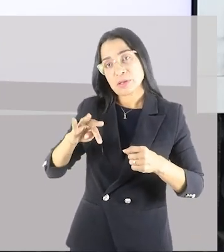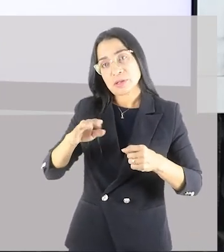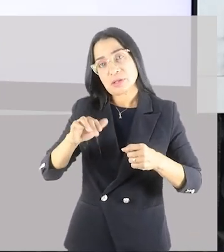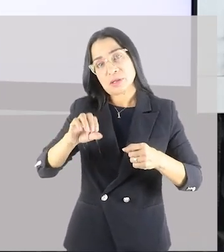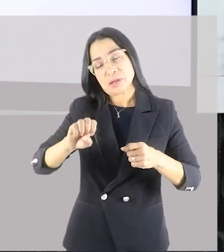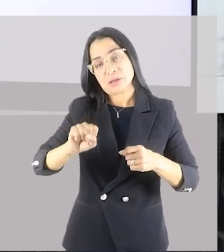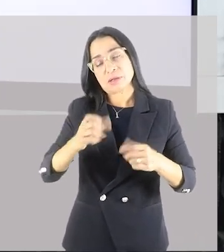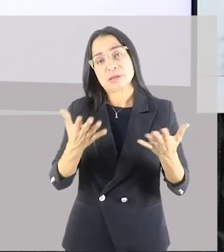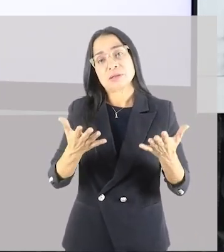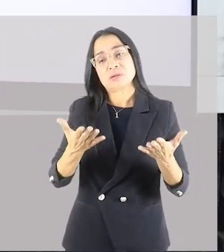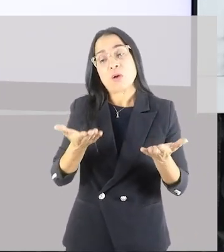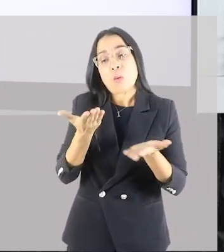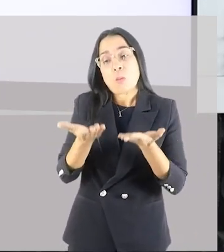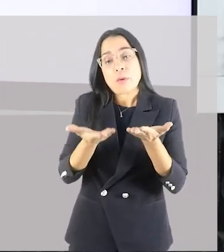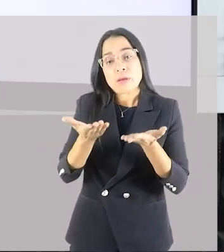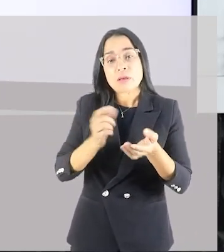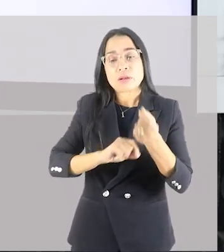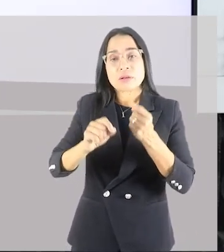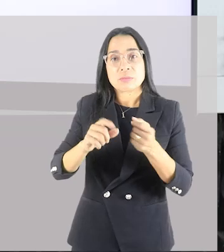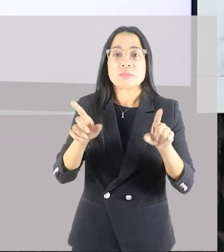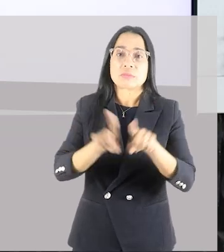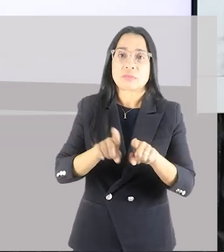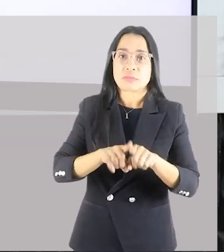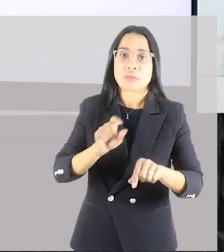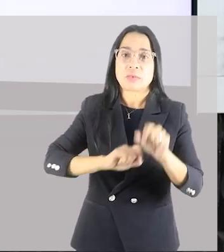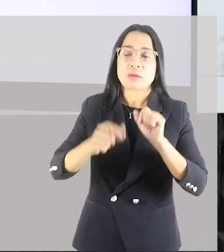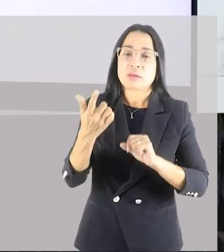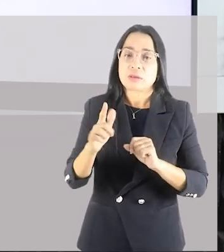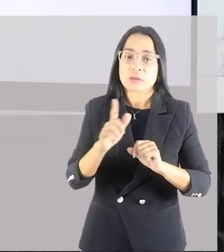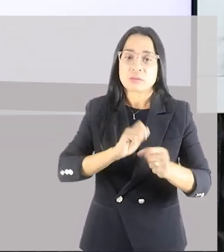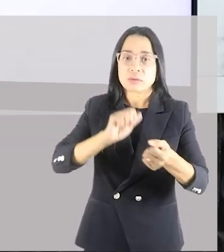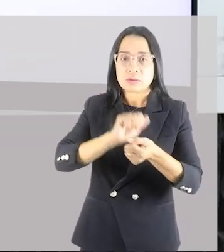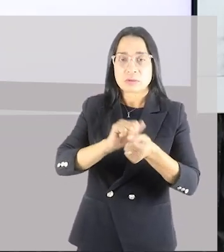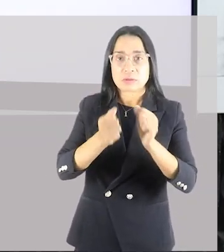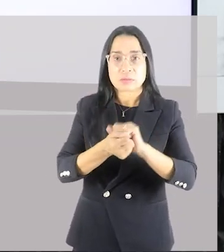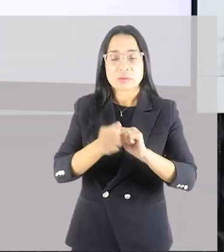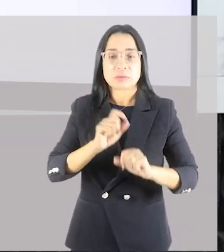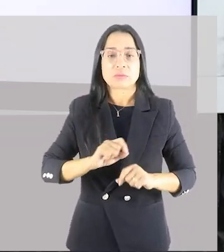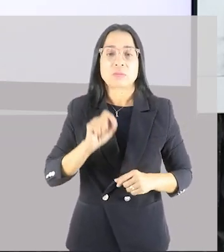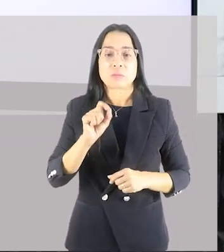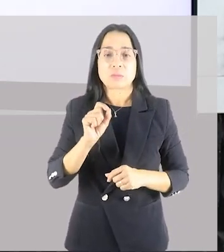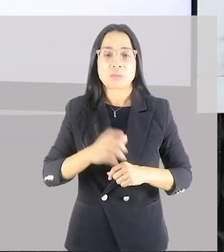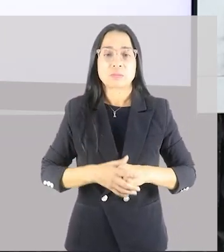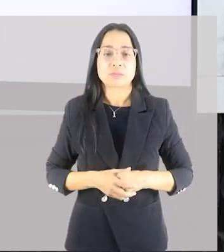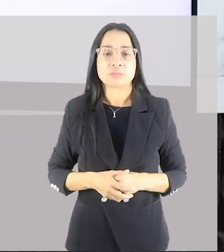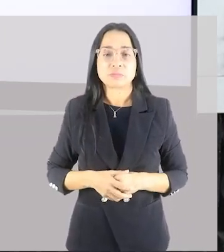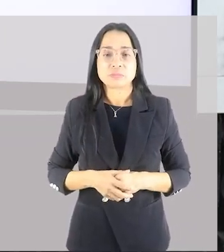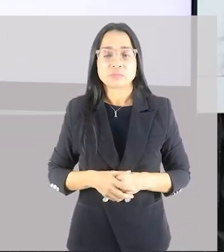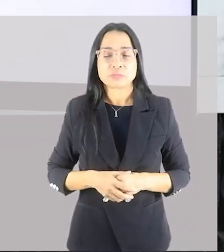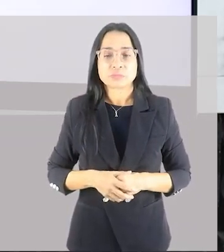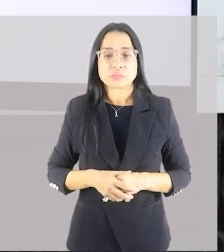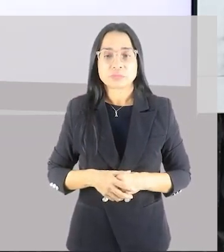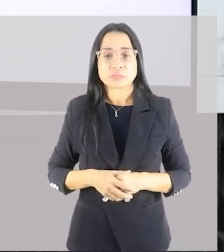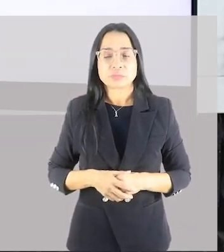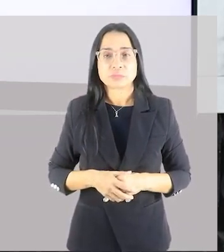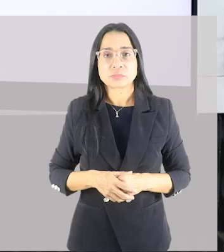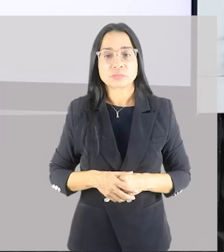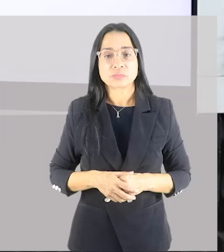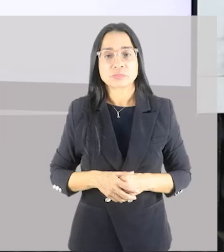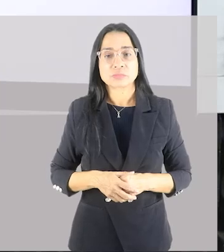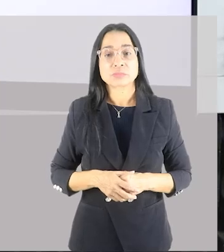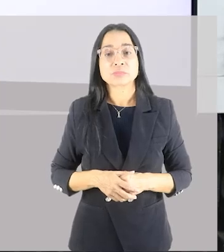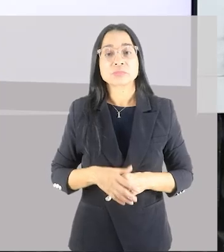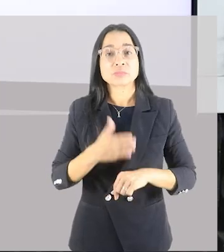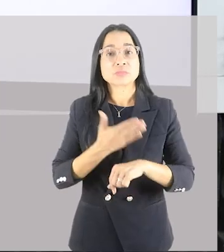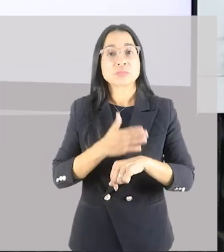você não está quebrando o equilíbrio, consequentemente, você não vai ter a adaptação. A adaptação ao treino de pliometria, que é o